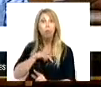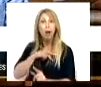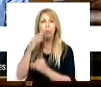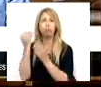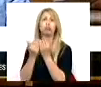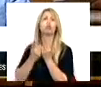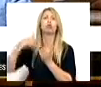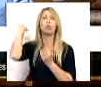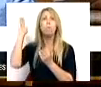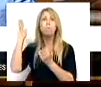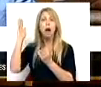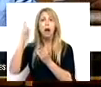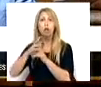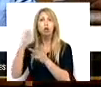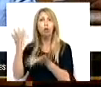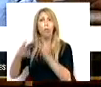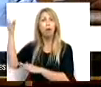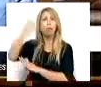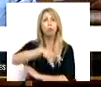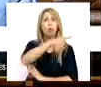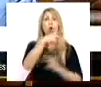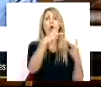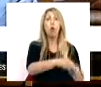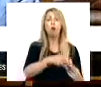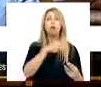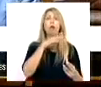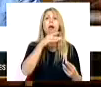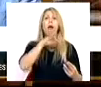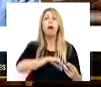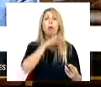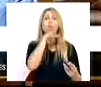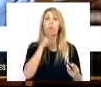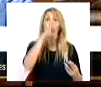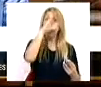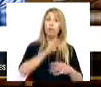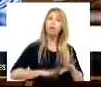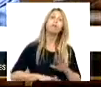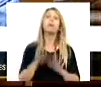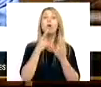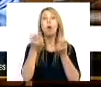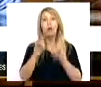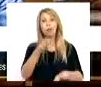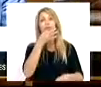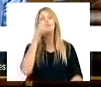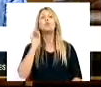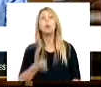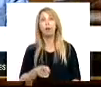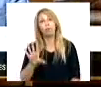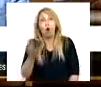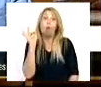valor correspondente ao corte dos abonos de família que este governo fez. De novo falámos de opções e de novo